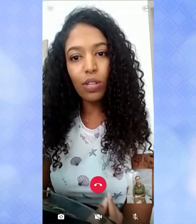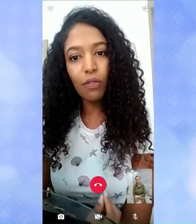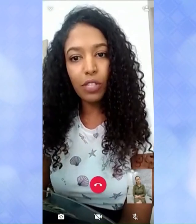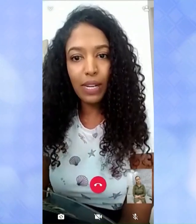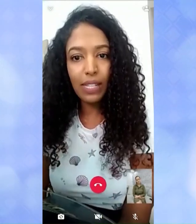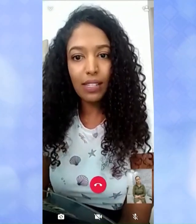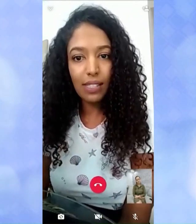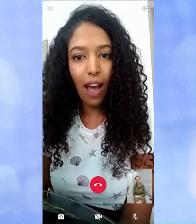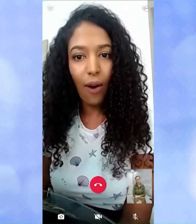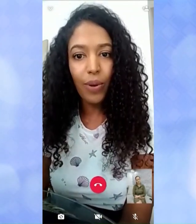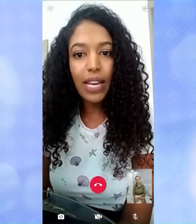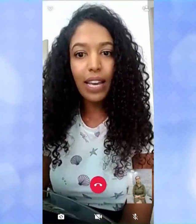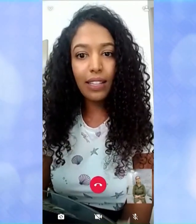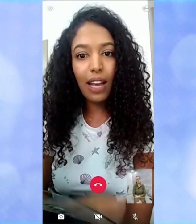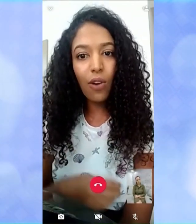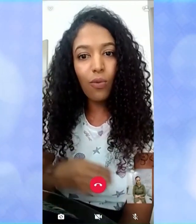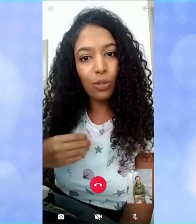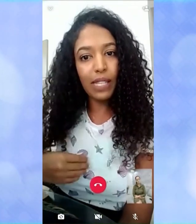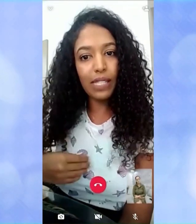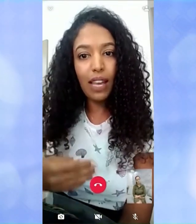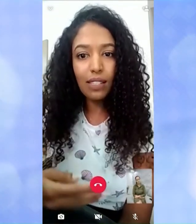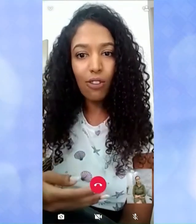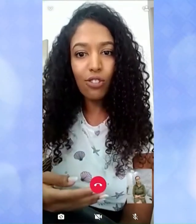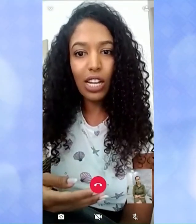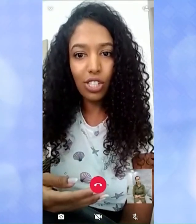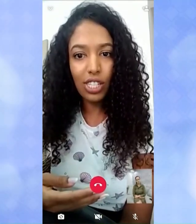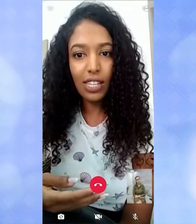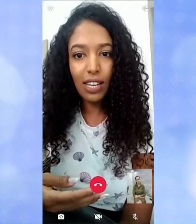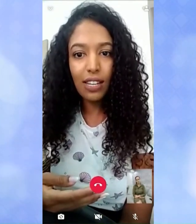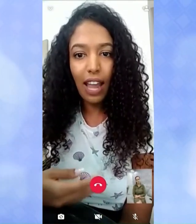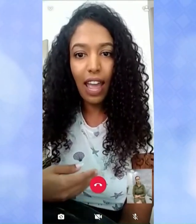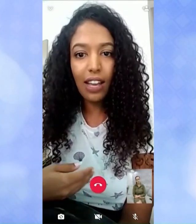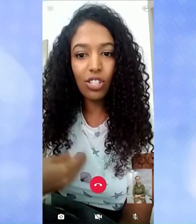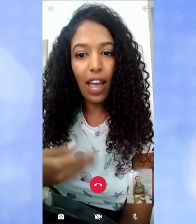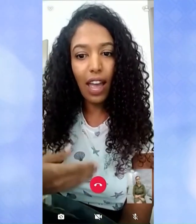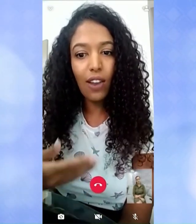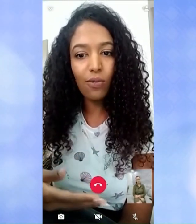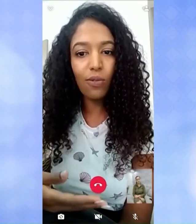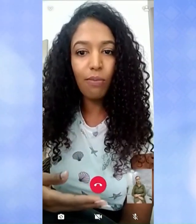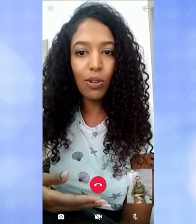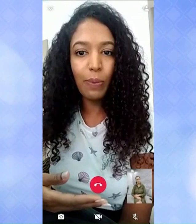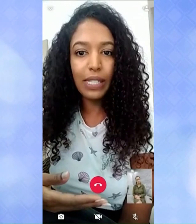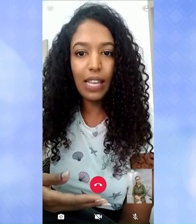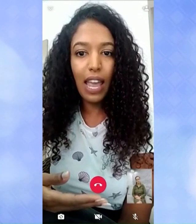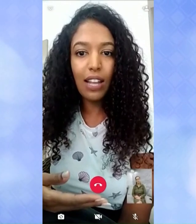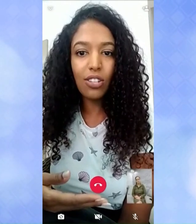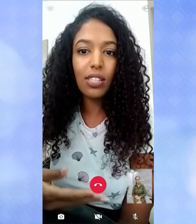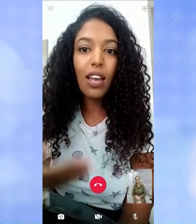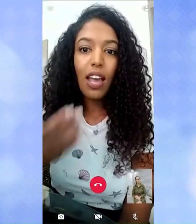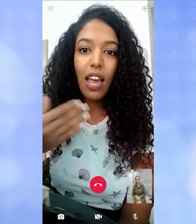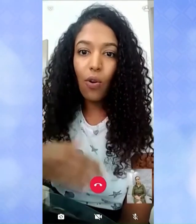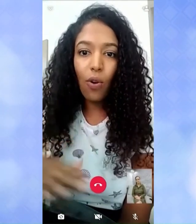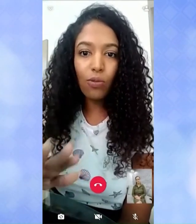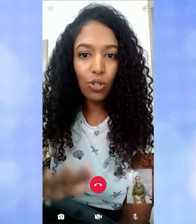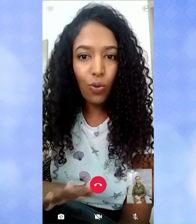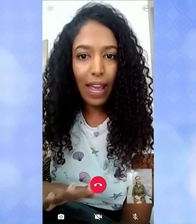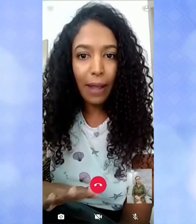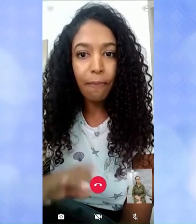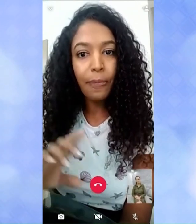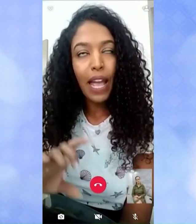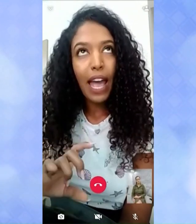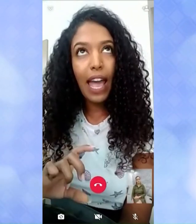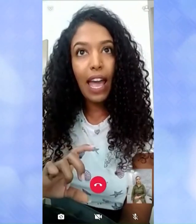primeira consulta fosse presencial. Então, os pacientes que eu já tinha, né, que já eram os meus pacientes, eu